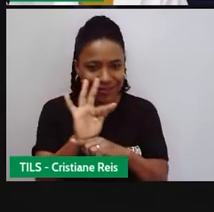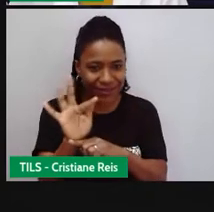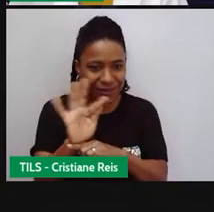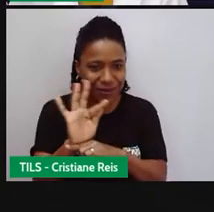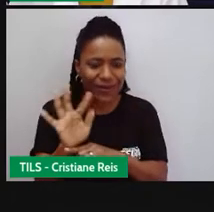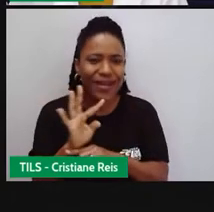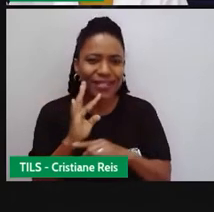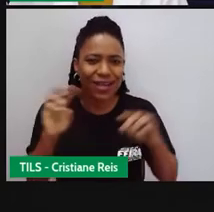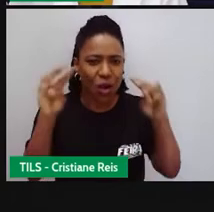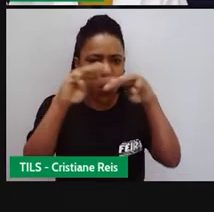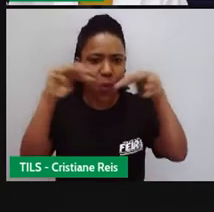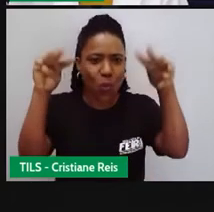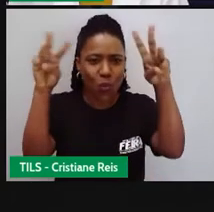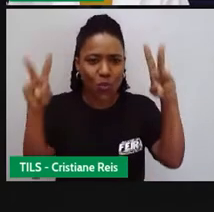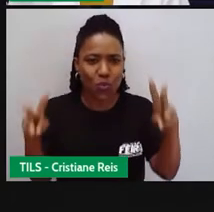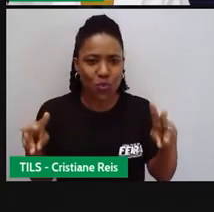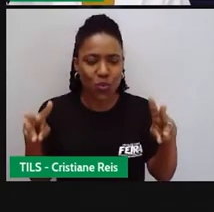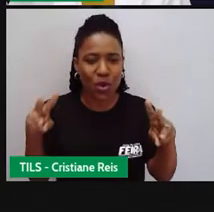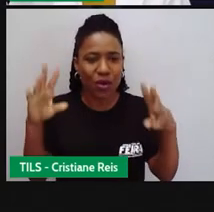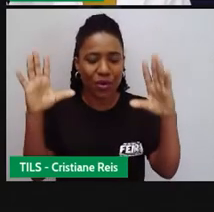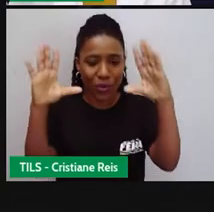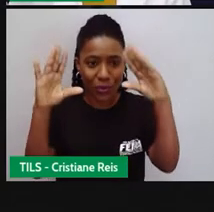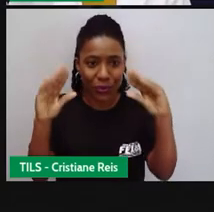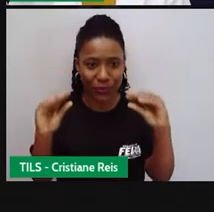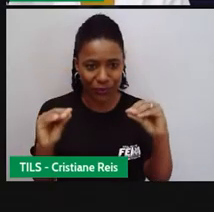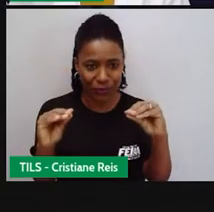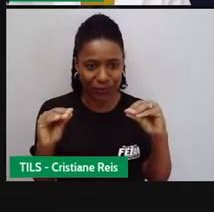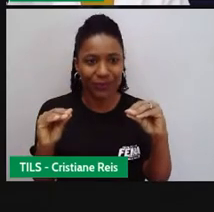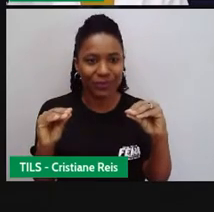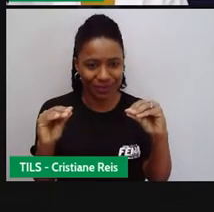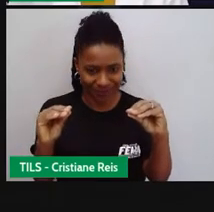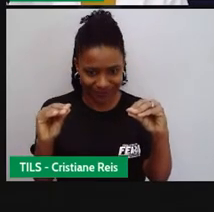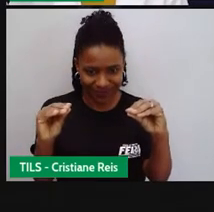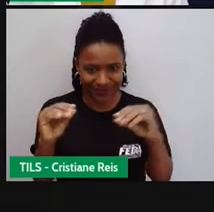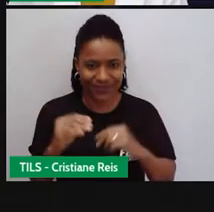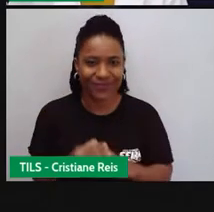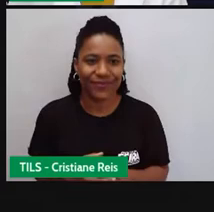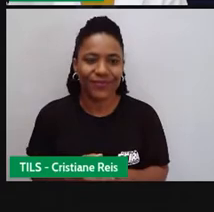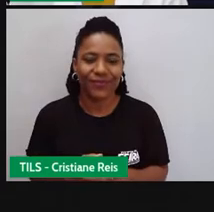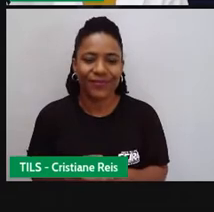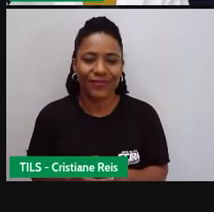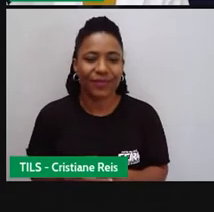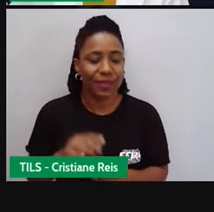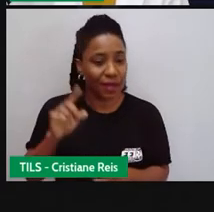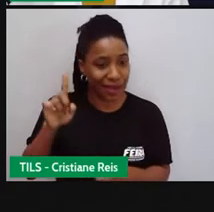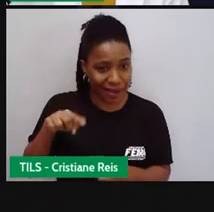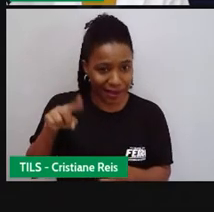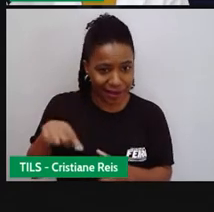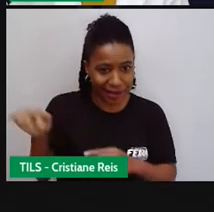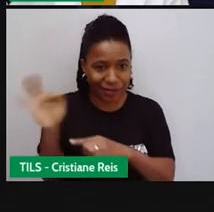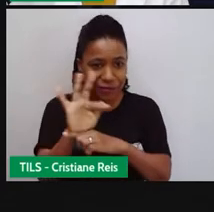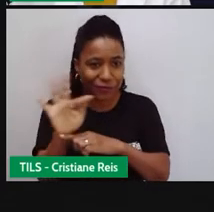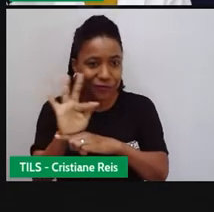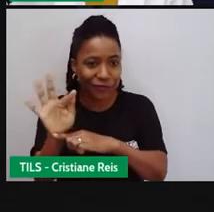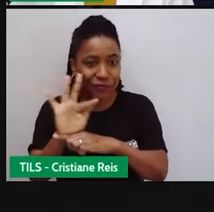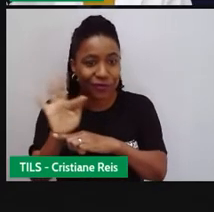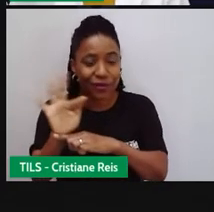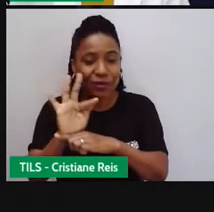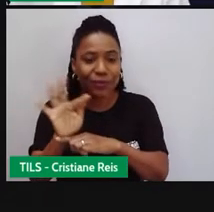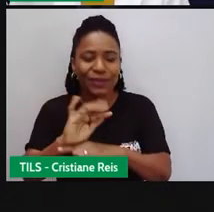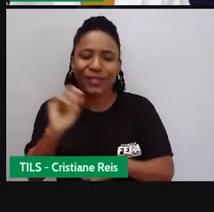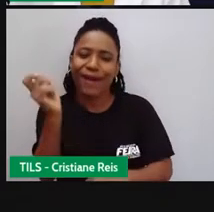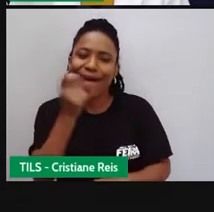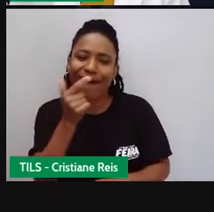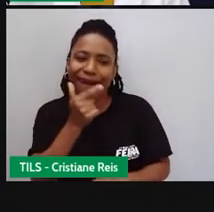museu. It's a comedy and adventure movie. É um filme de comédia e de